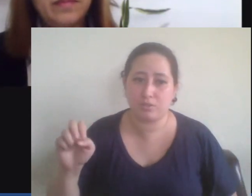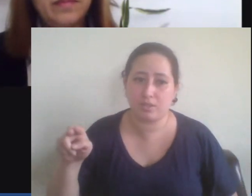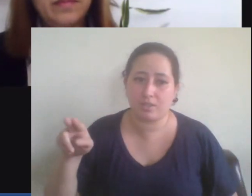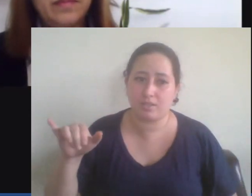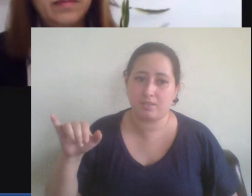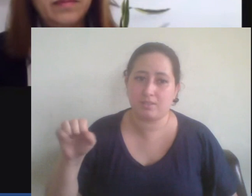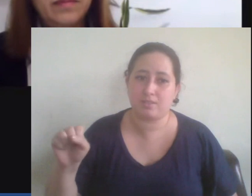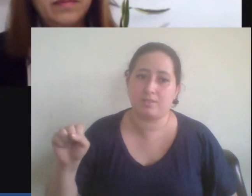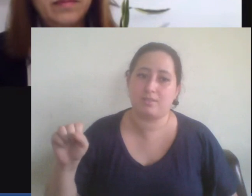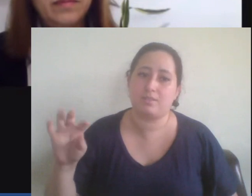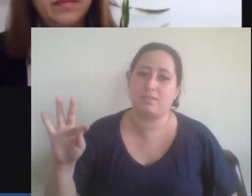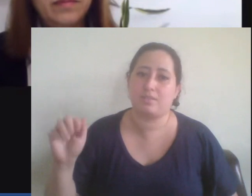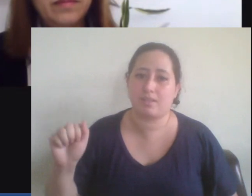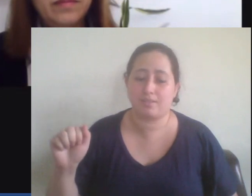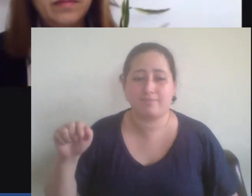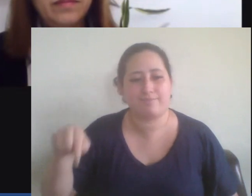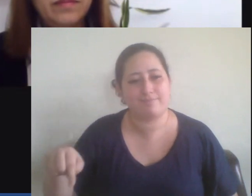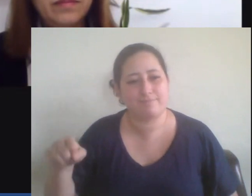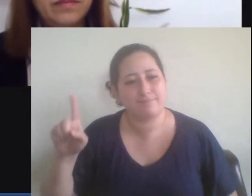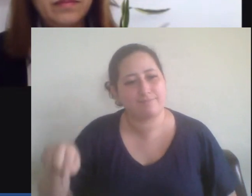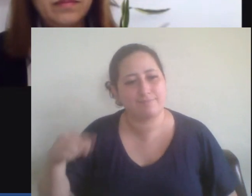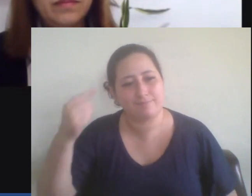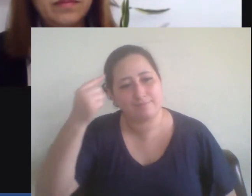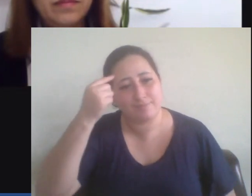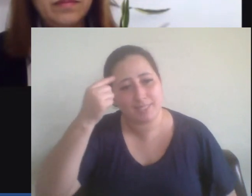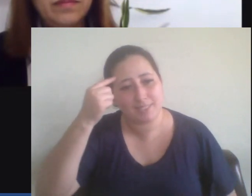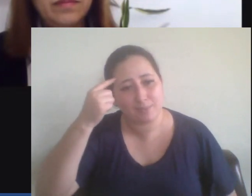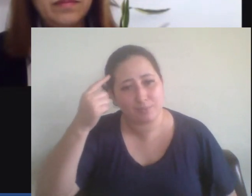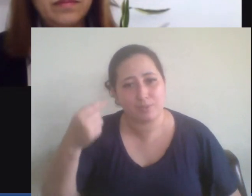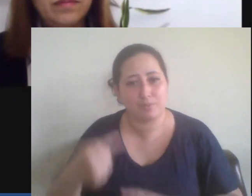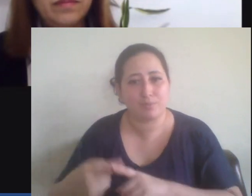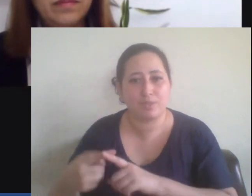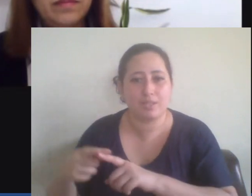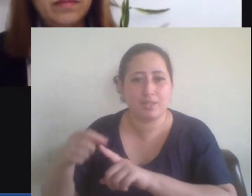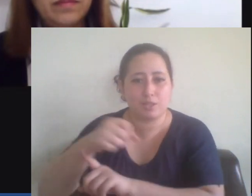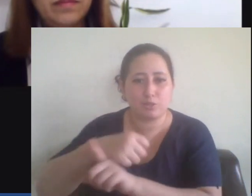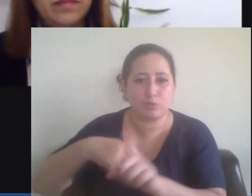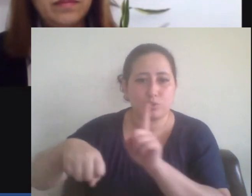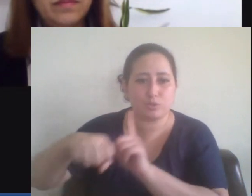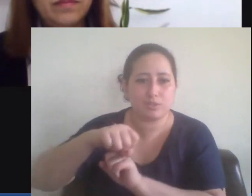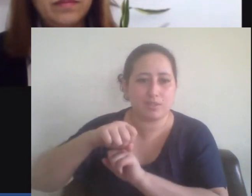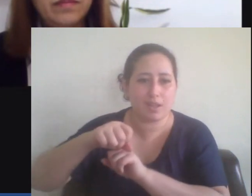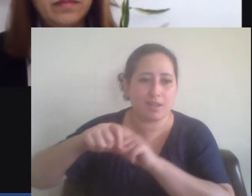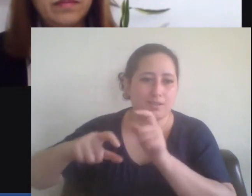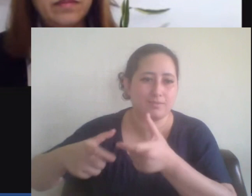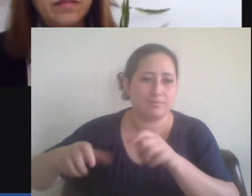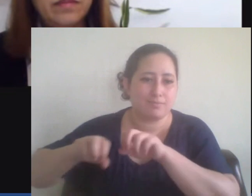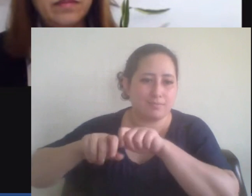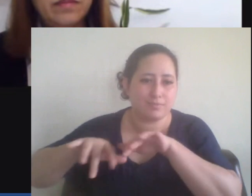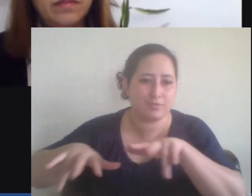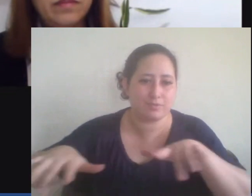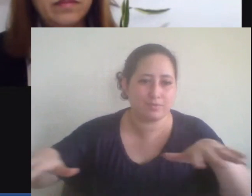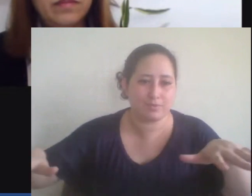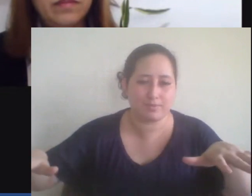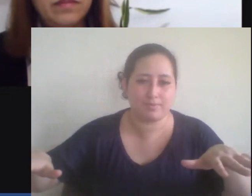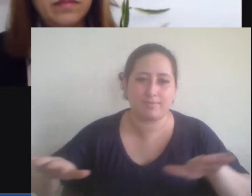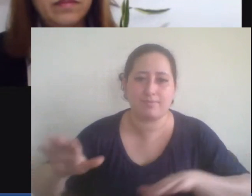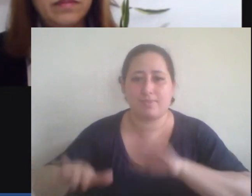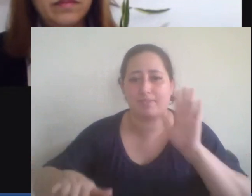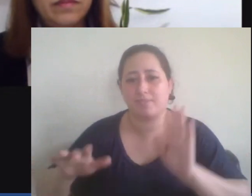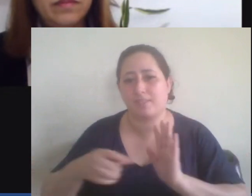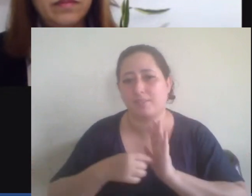pensamentos que se colocaram na sociedade e que às vezes vem à tona